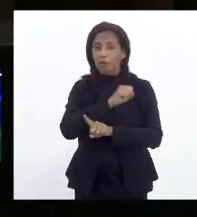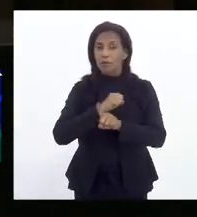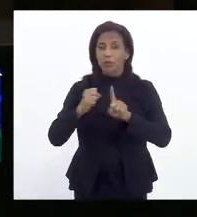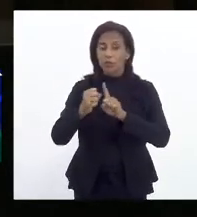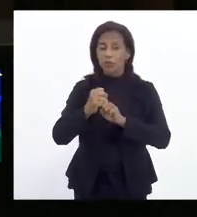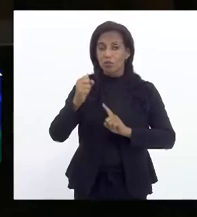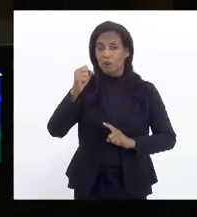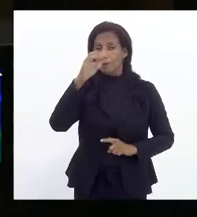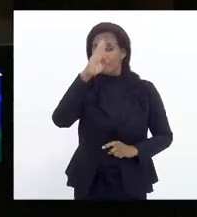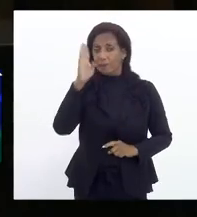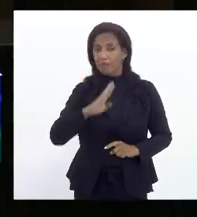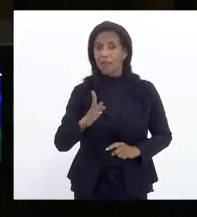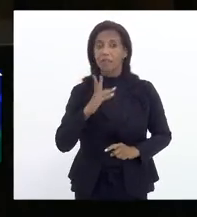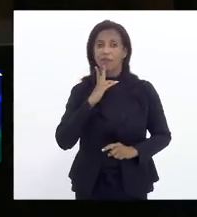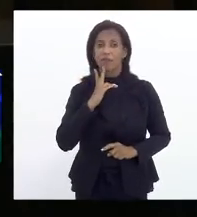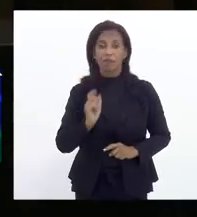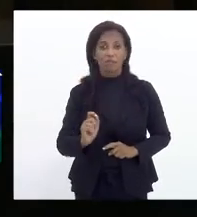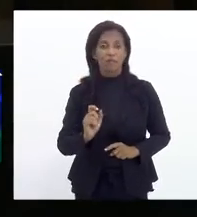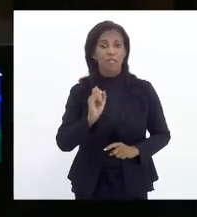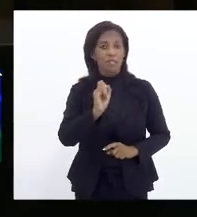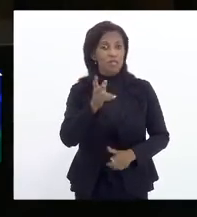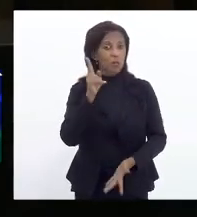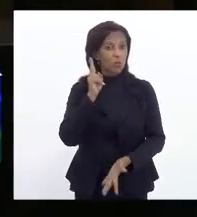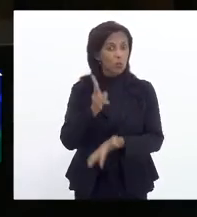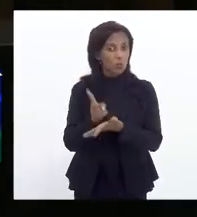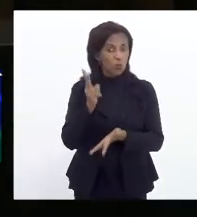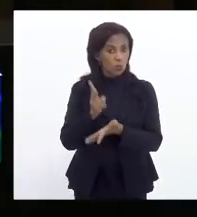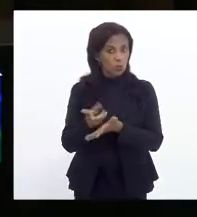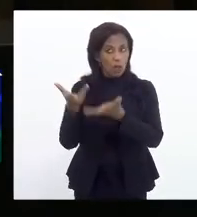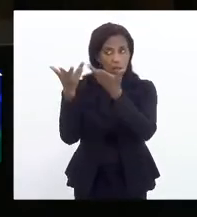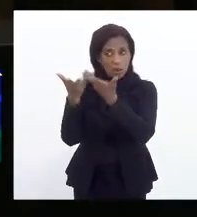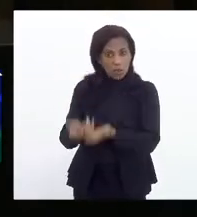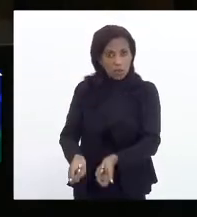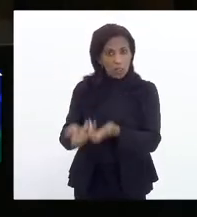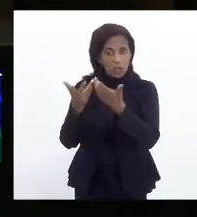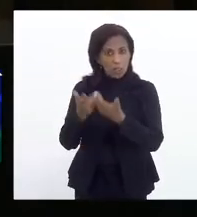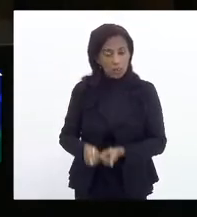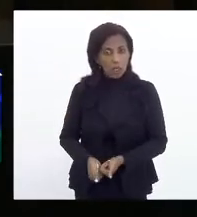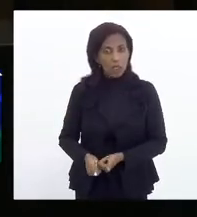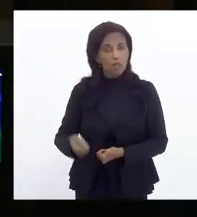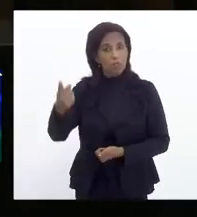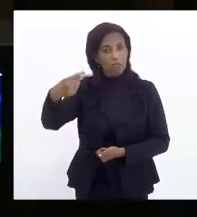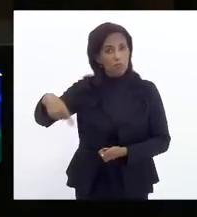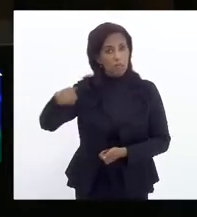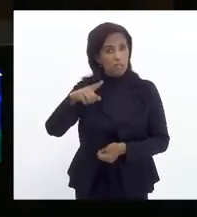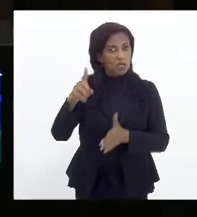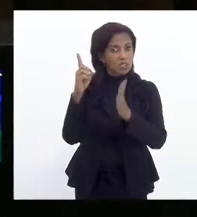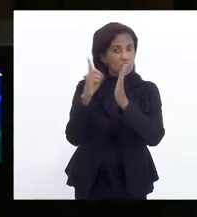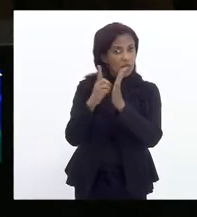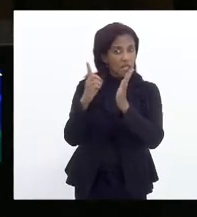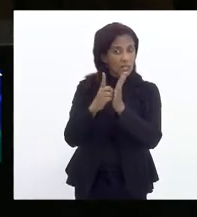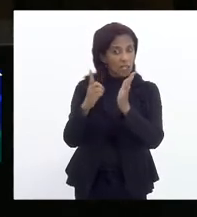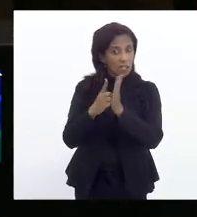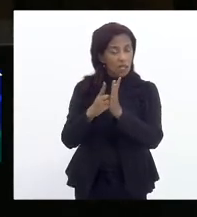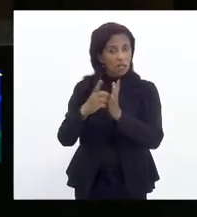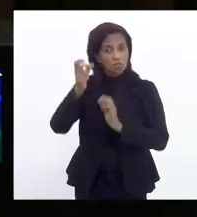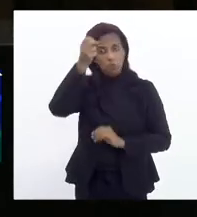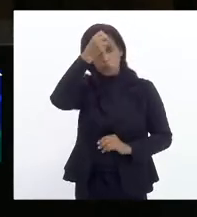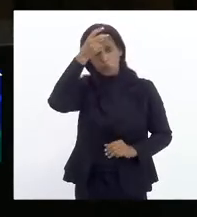brasileira, dizendo que, se continuarmos aceitando esses decretos municipais,